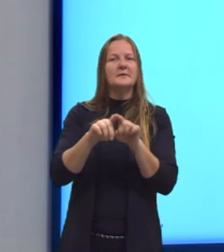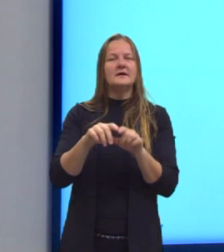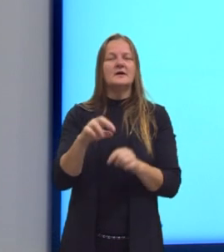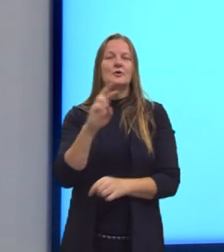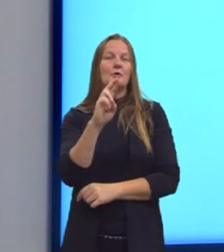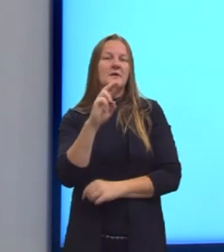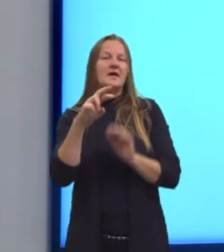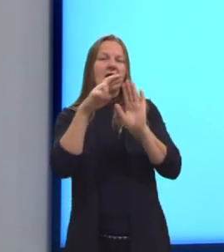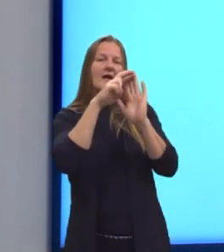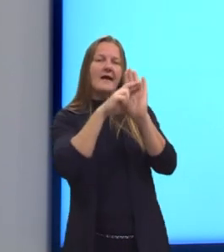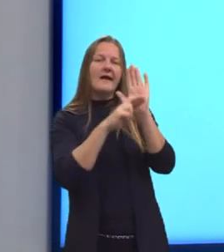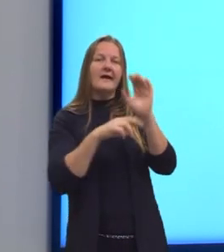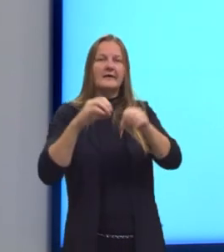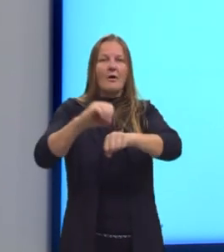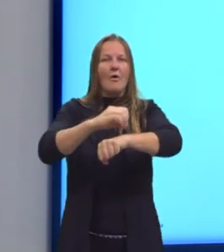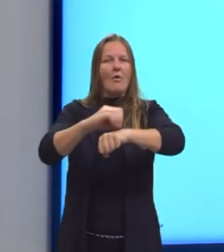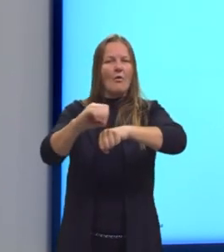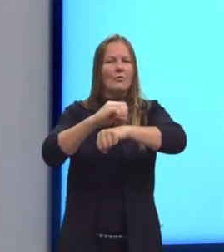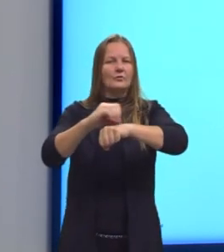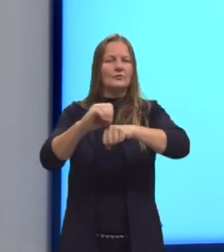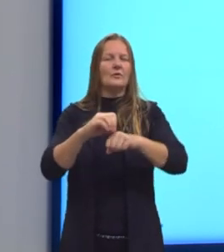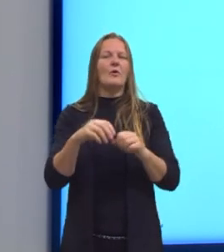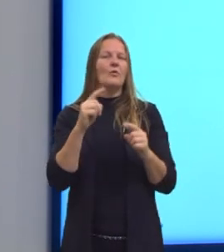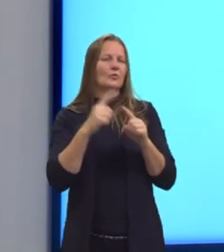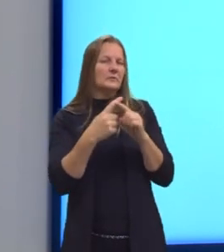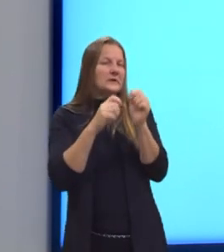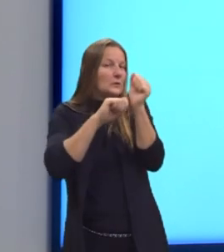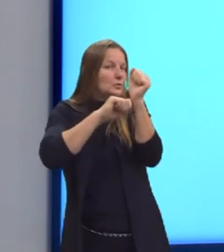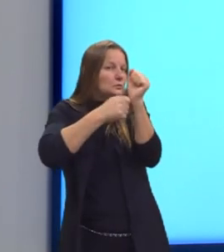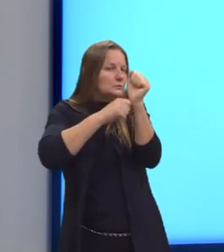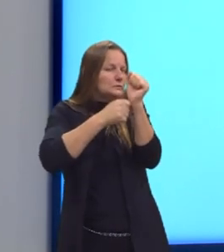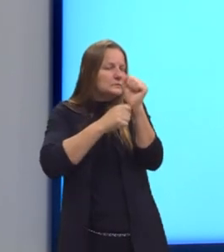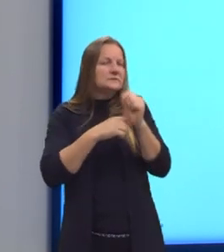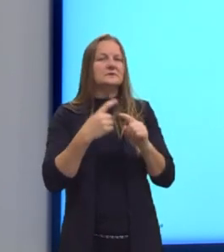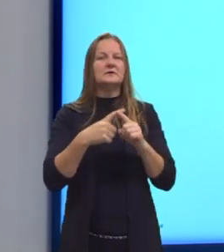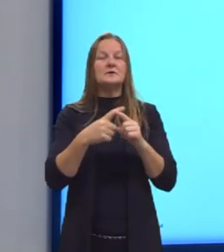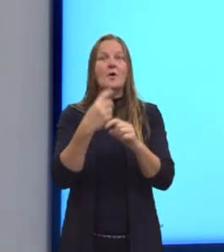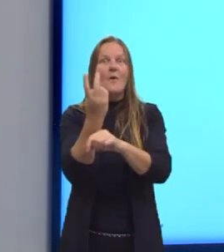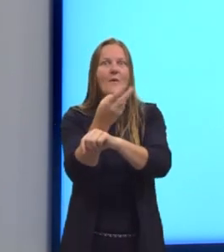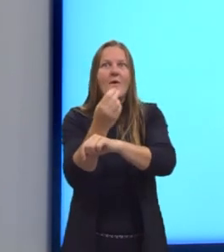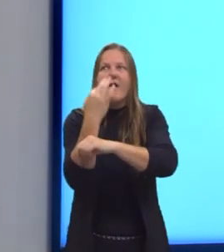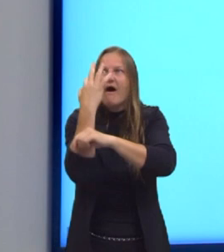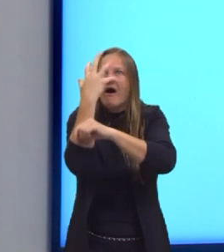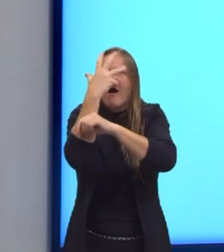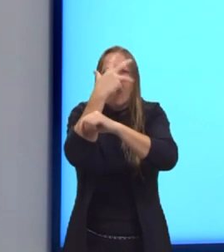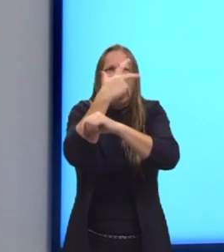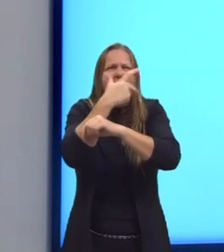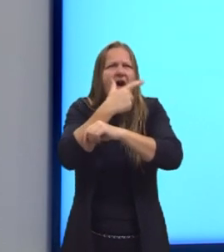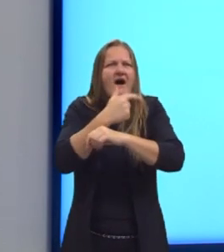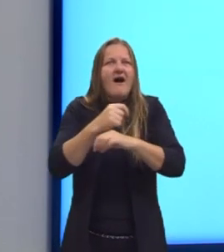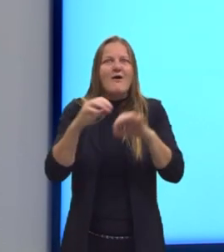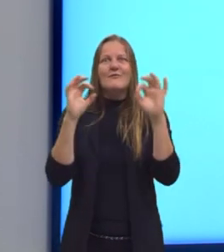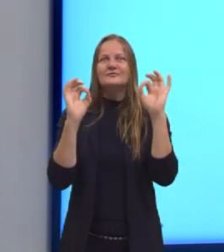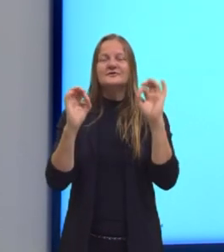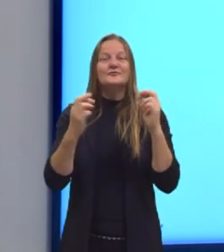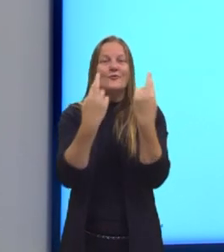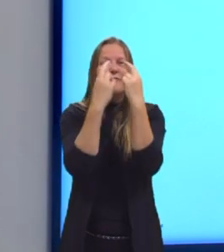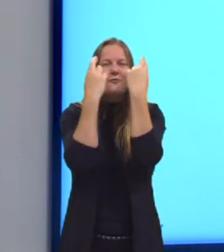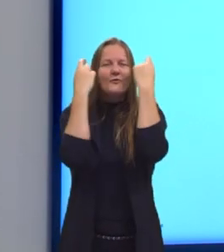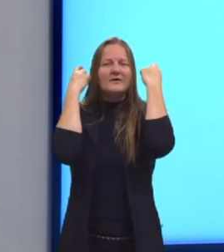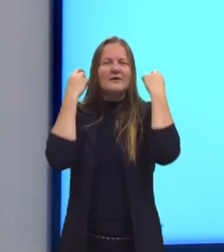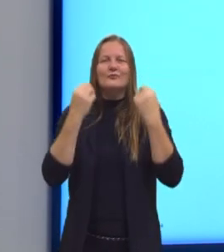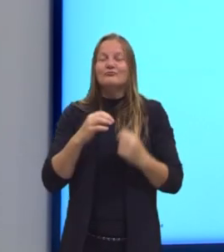de ouro ou proporção áurea, é resultado da busca pela beleza nas formas. Os gregos eram